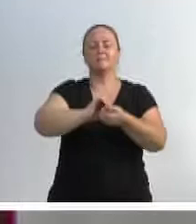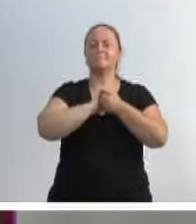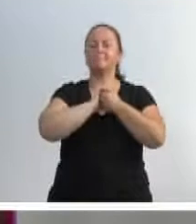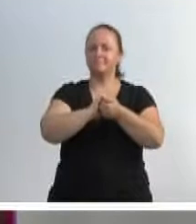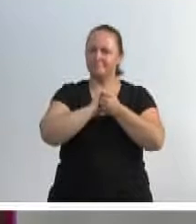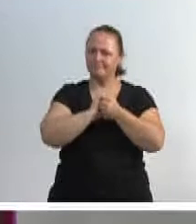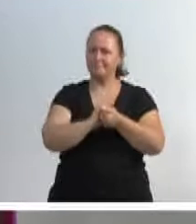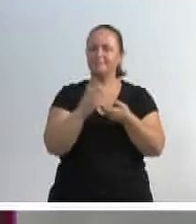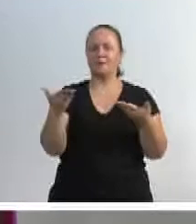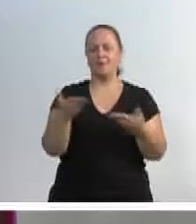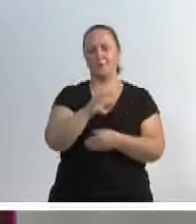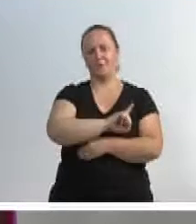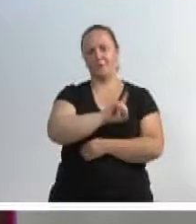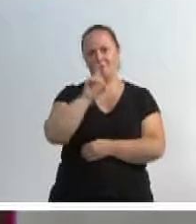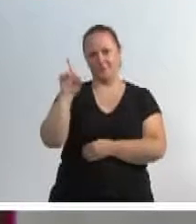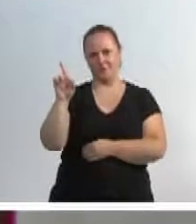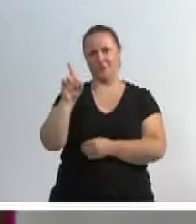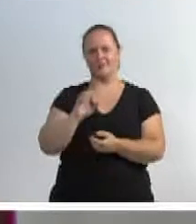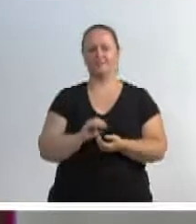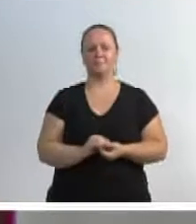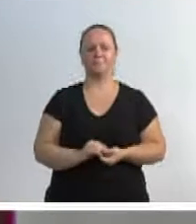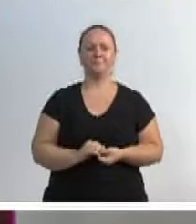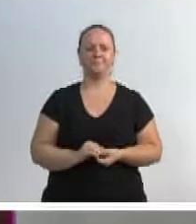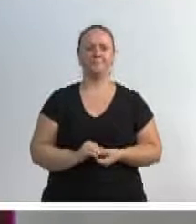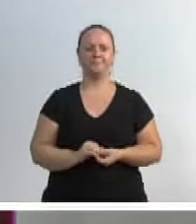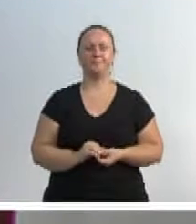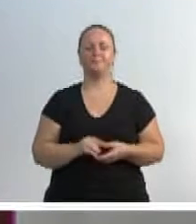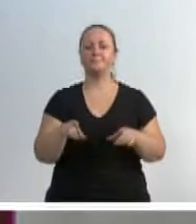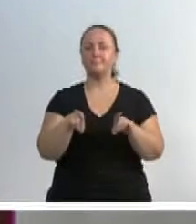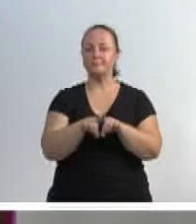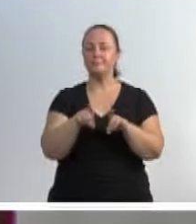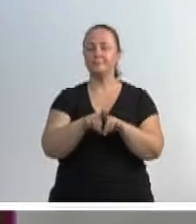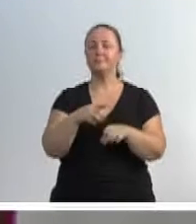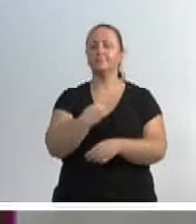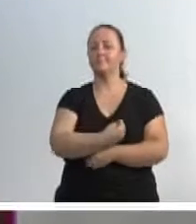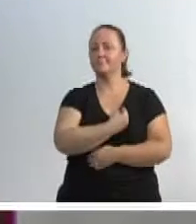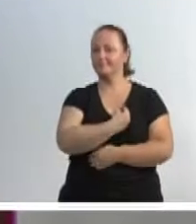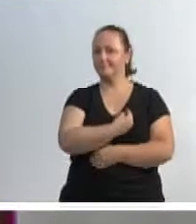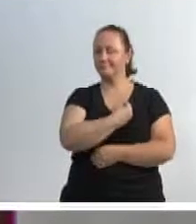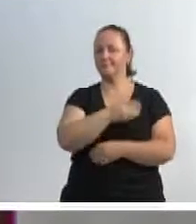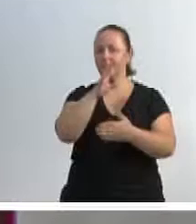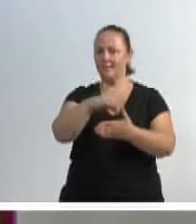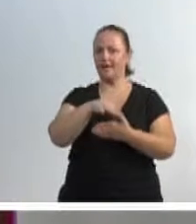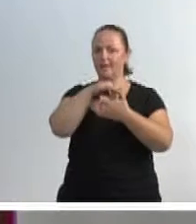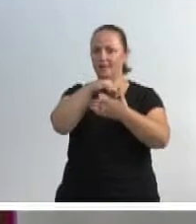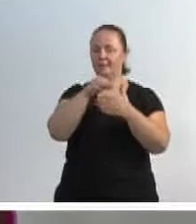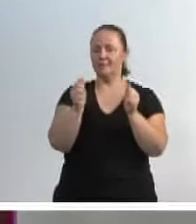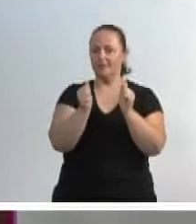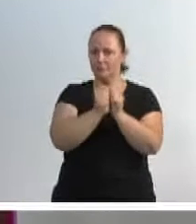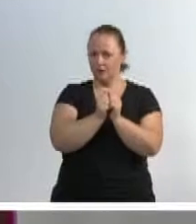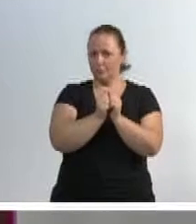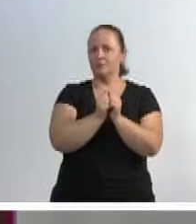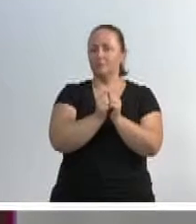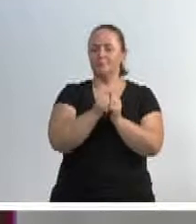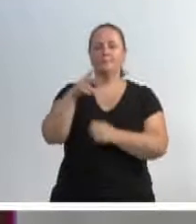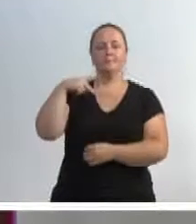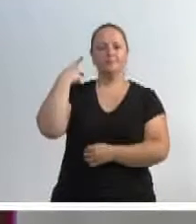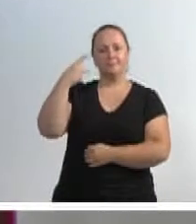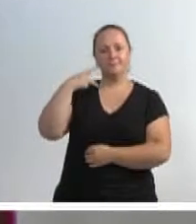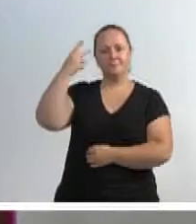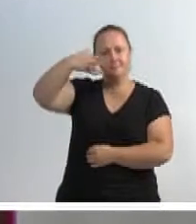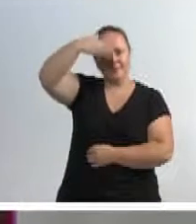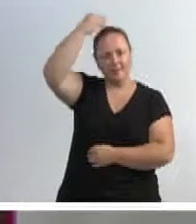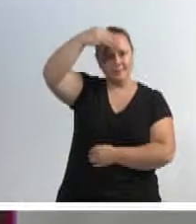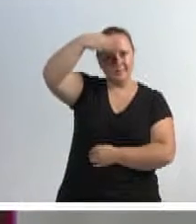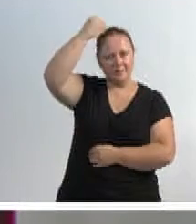cumprimentos por essa data de hoje. Nós estivemos também, junto com o líder do governo, junto com o vereador Caminha, nesta